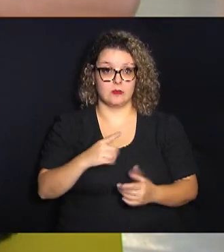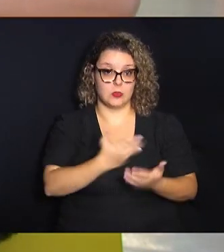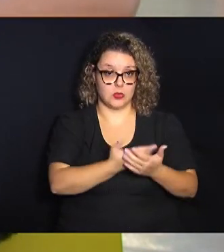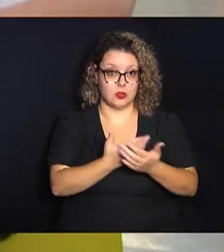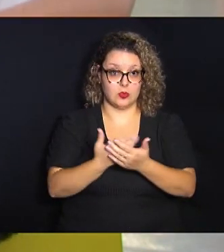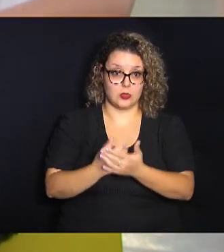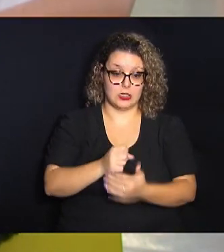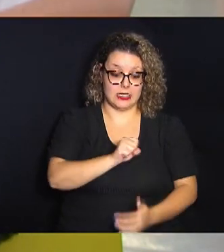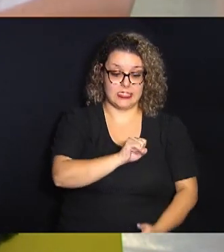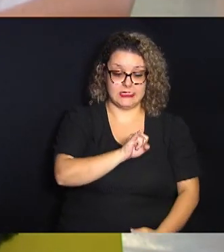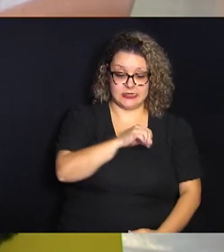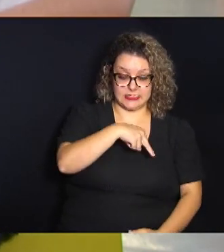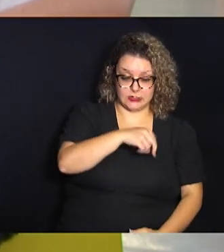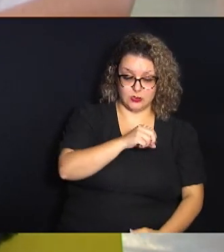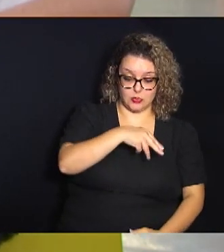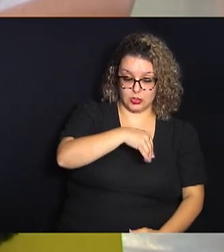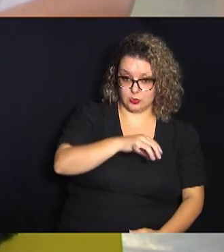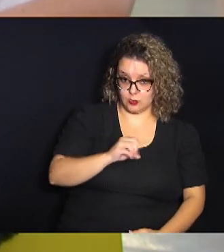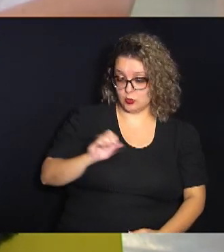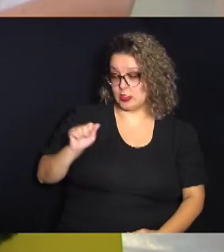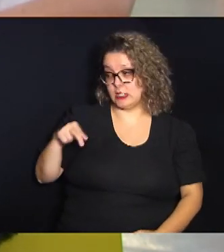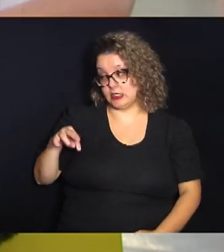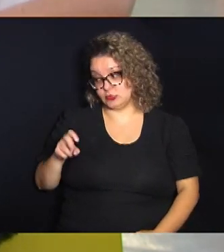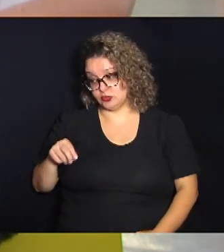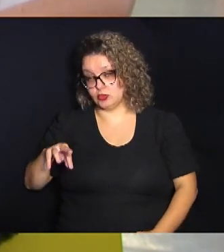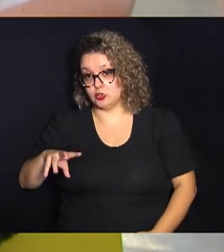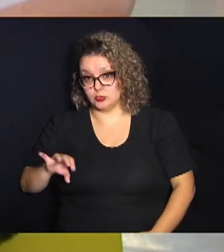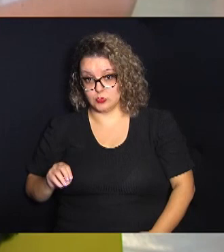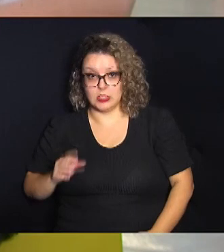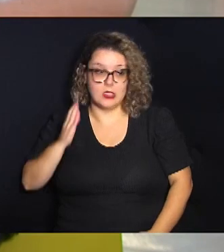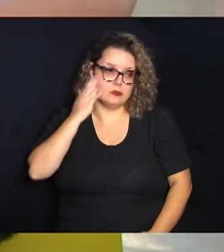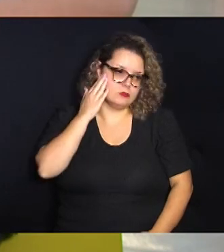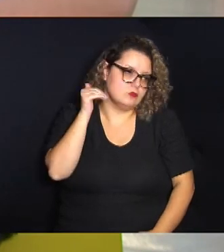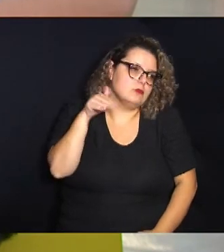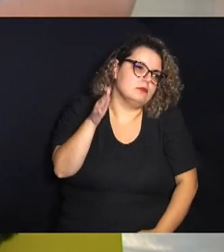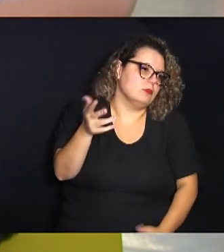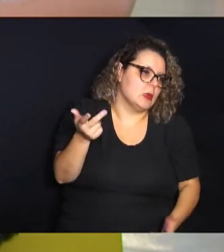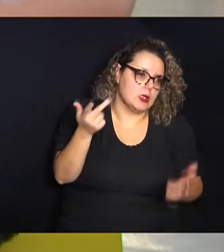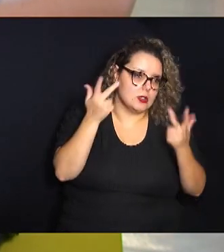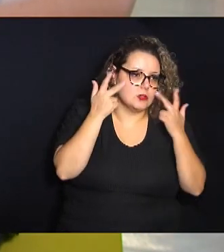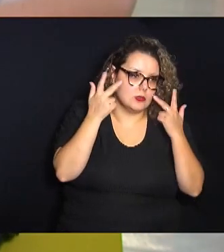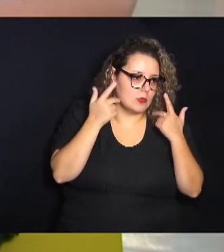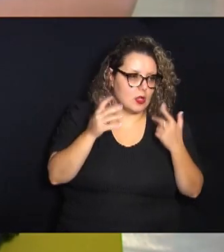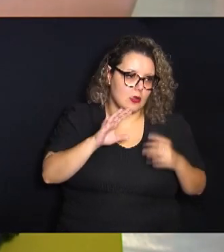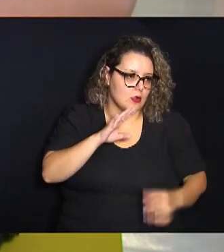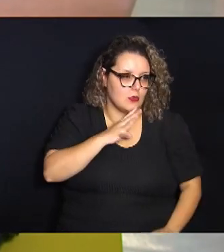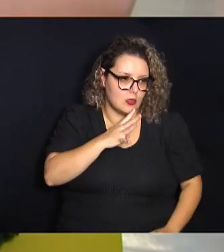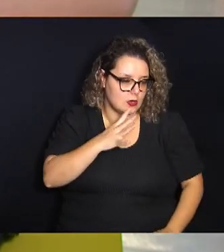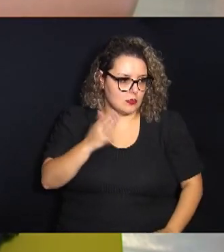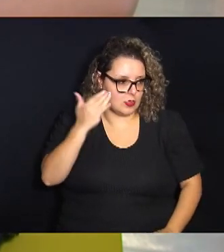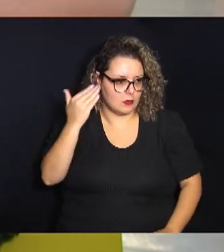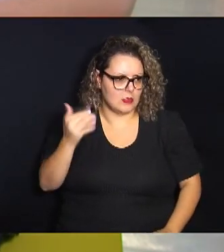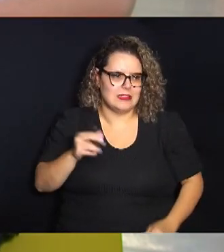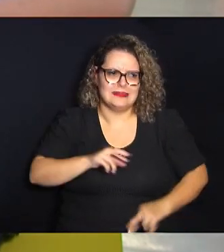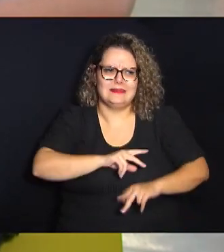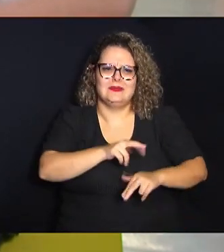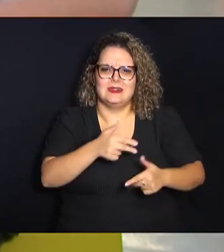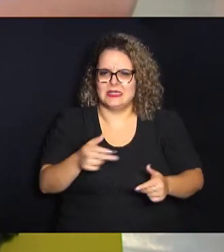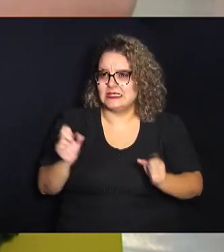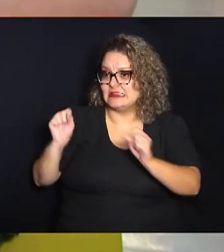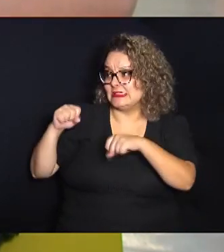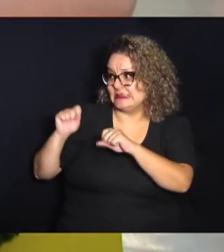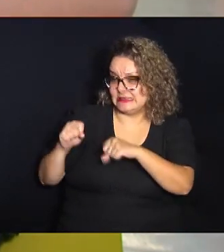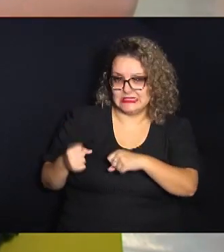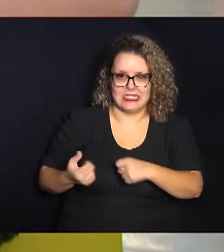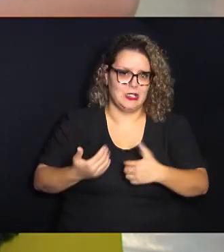sinônimo e antônimo a gente sabe na verdade os mais conhecidos e tudo mais só que tem muita coisa que por exemplo cai